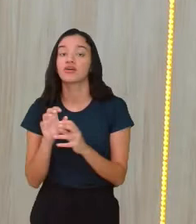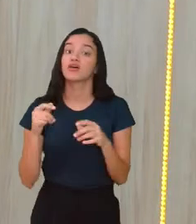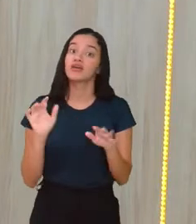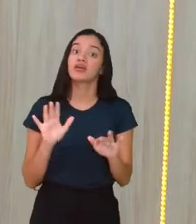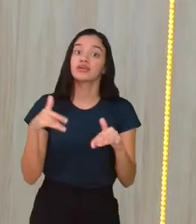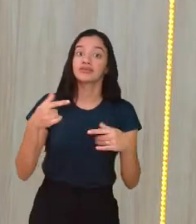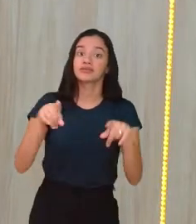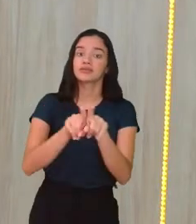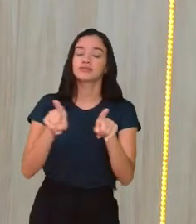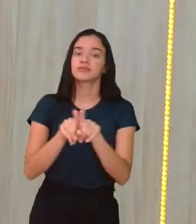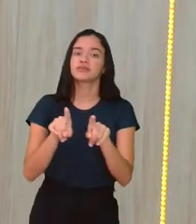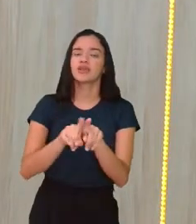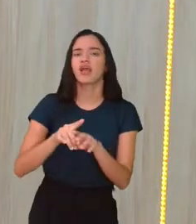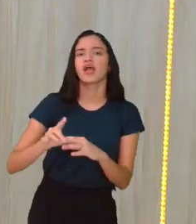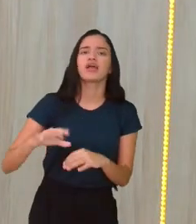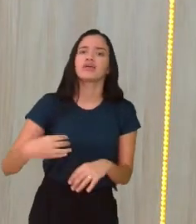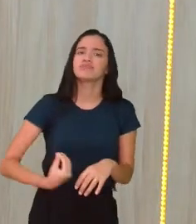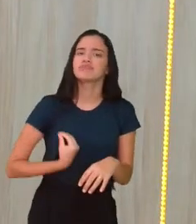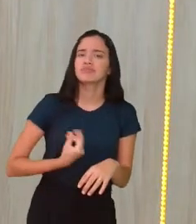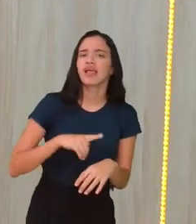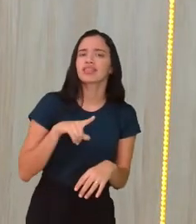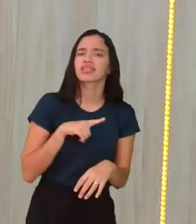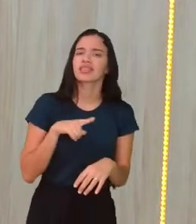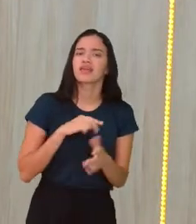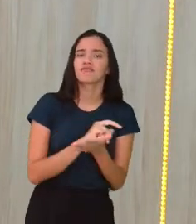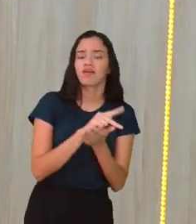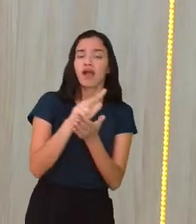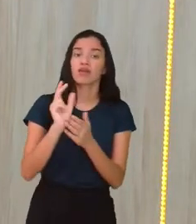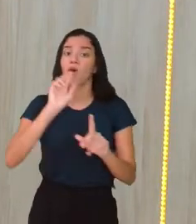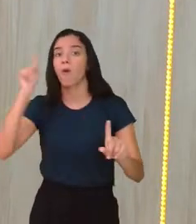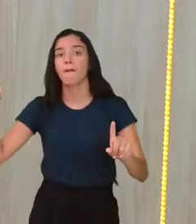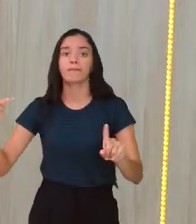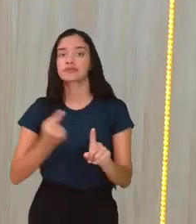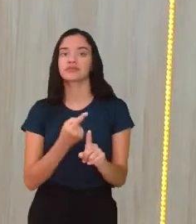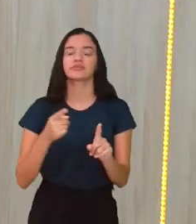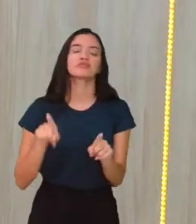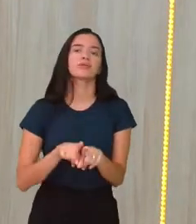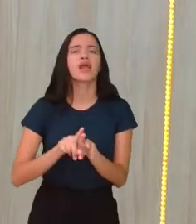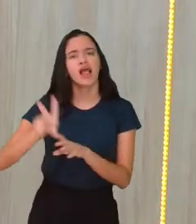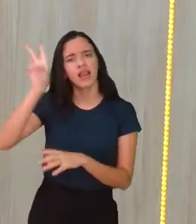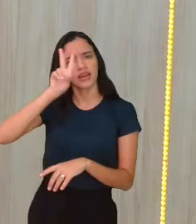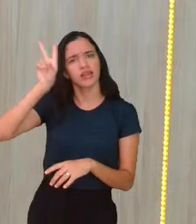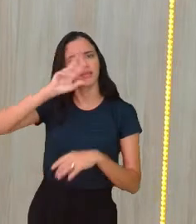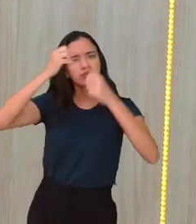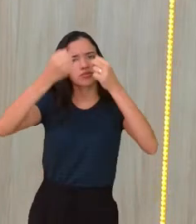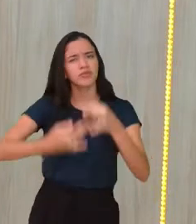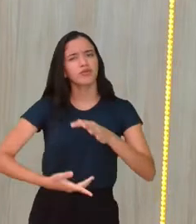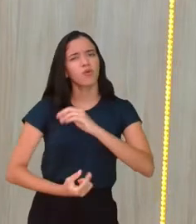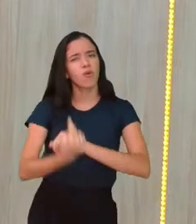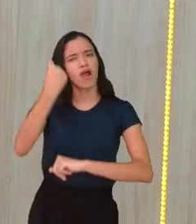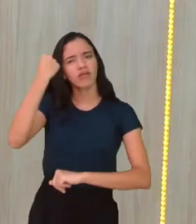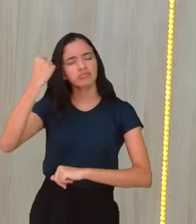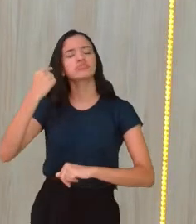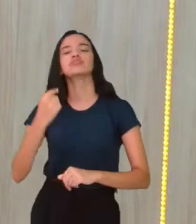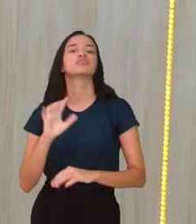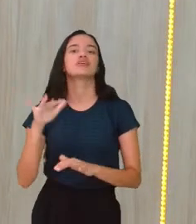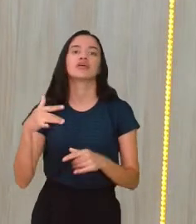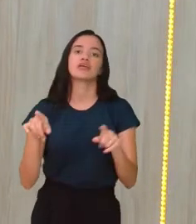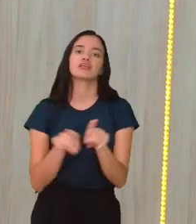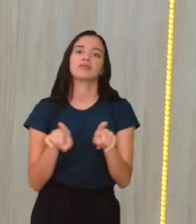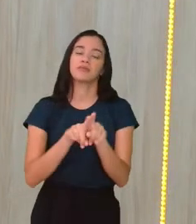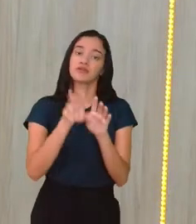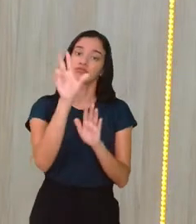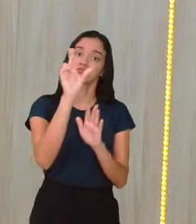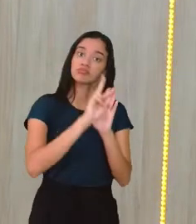Então, além disso, existem diversos objetivos. Lembra que a gente falou anteriormente que está ali ligado a